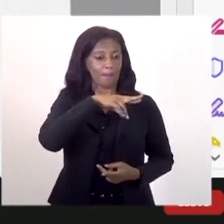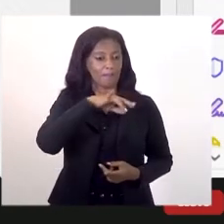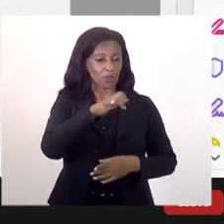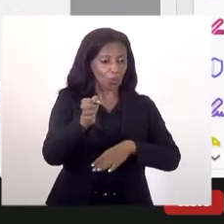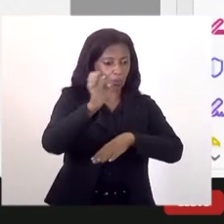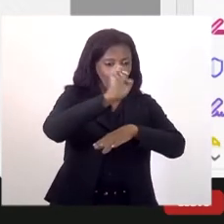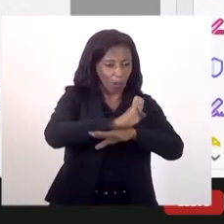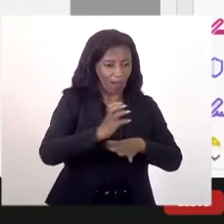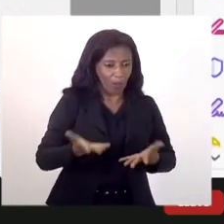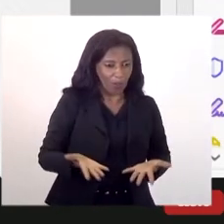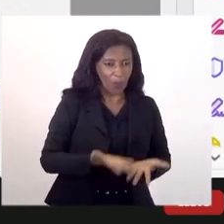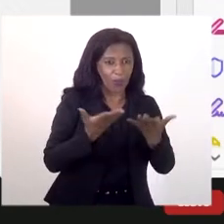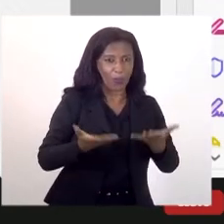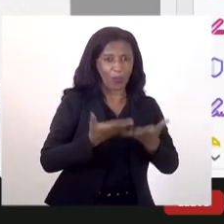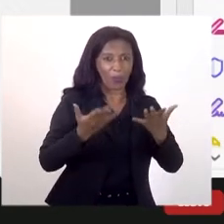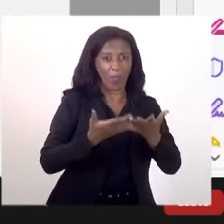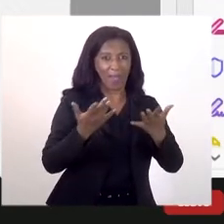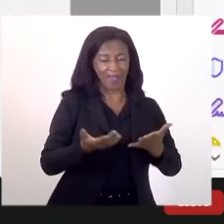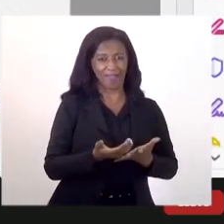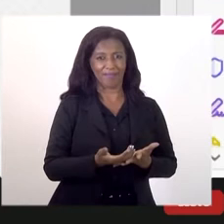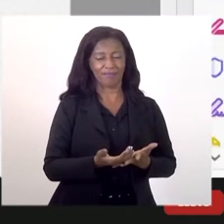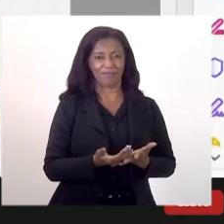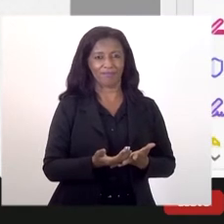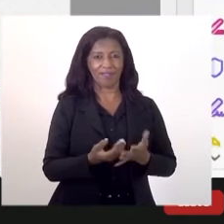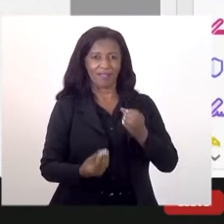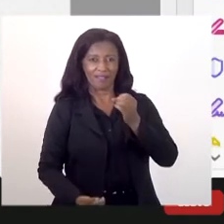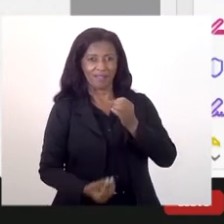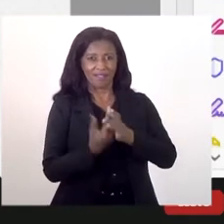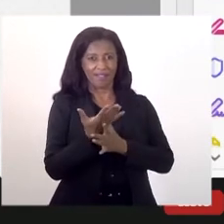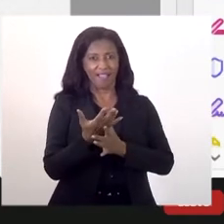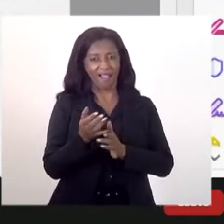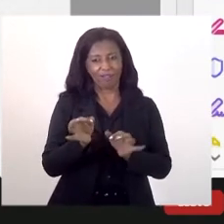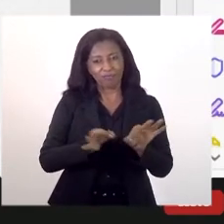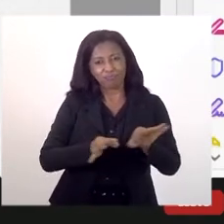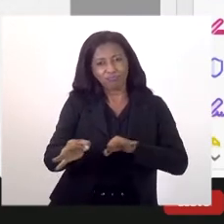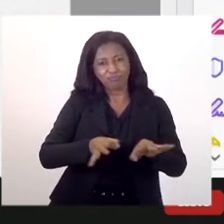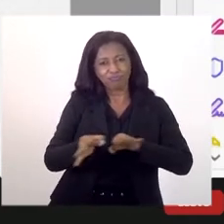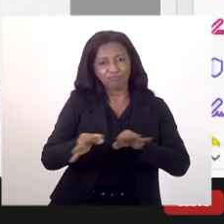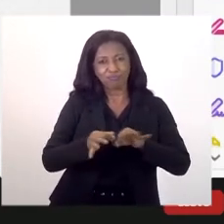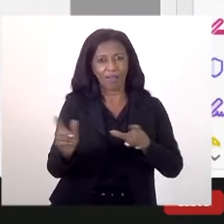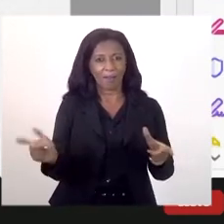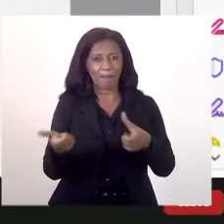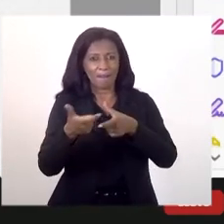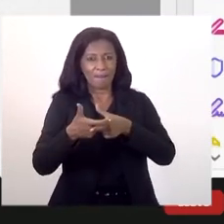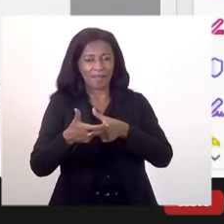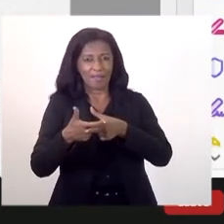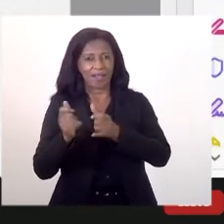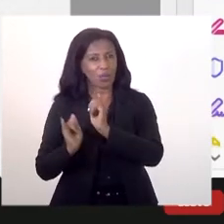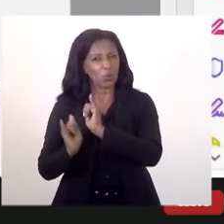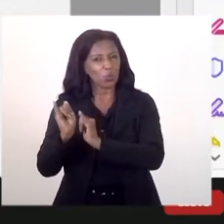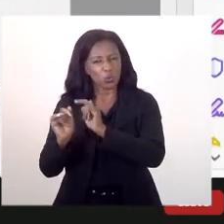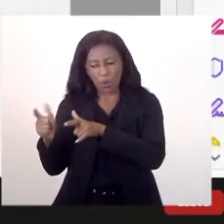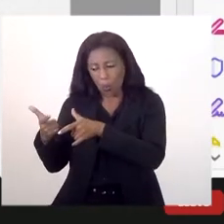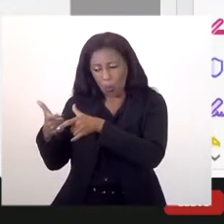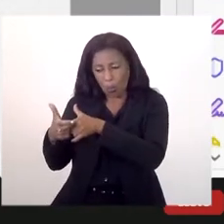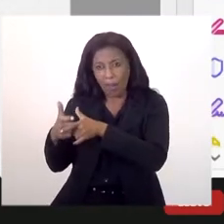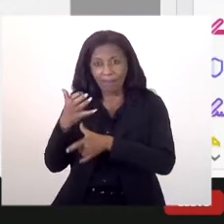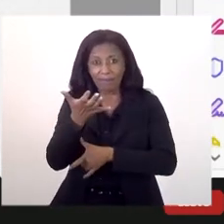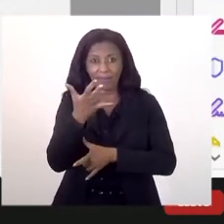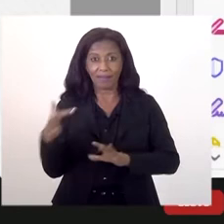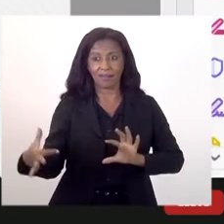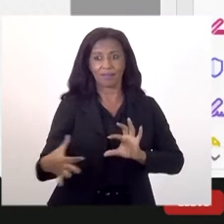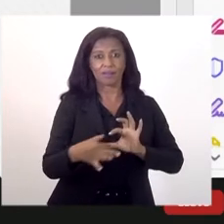incentivar, que é aquele primeiro avertente. Criar mecanismos para fomentar a pequena e média indústria que aderir a essa